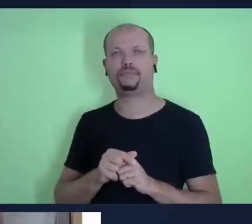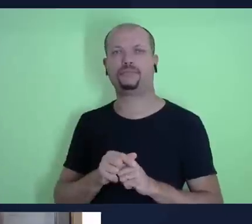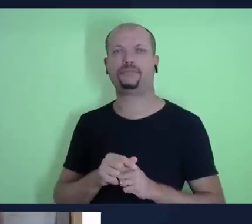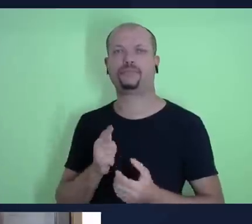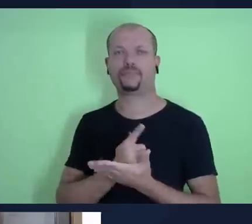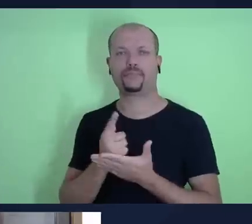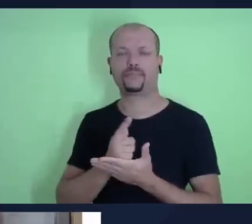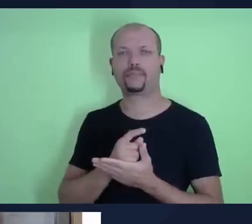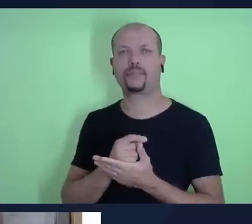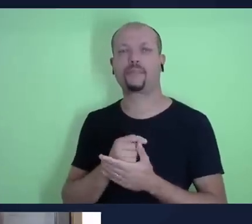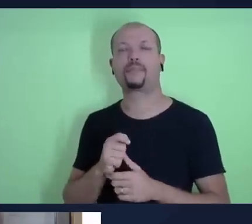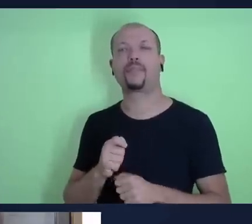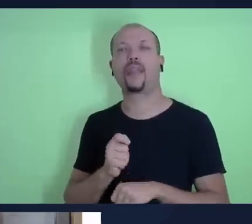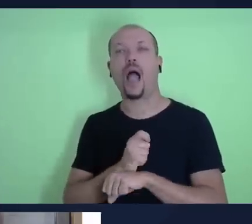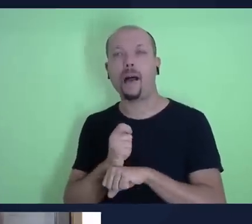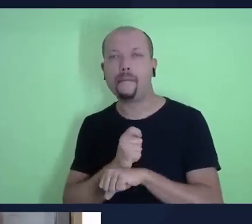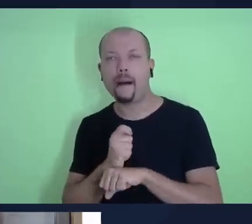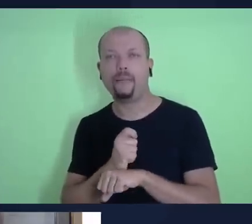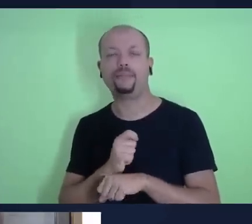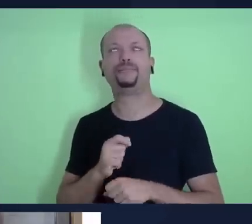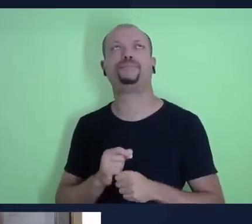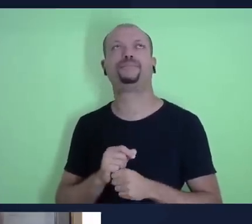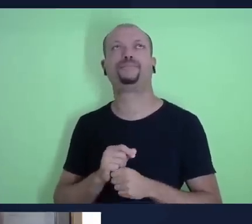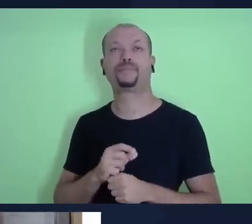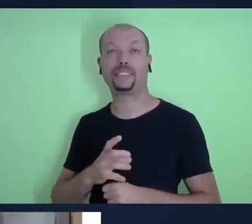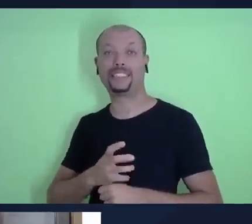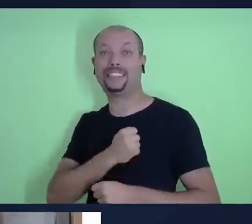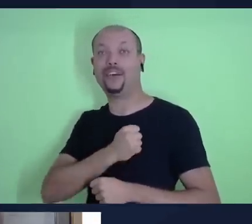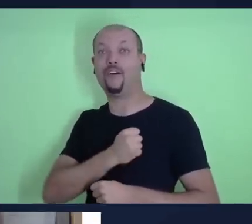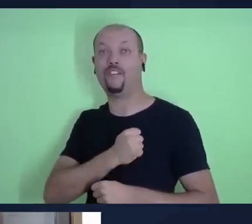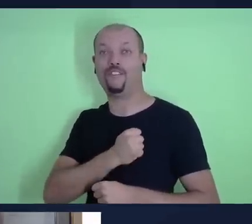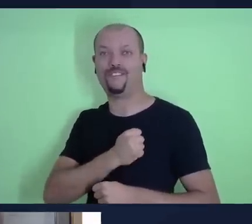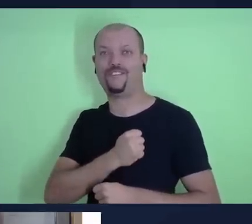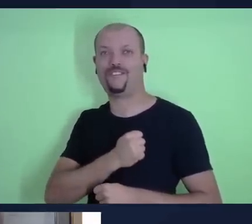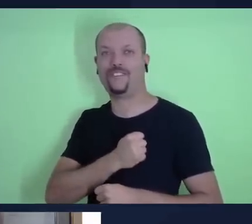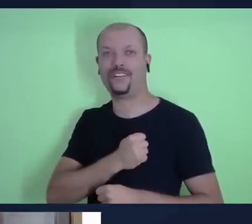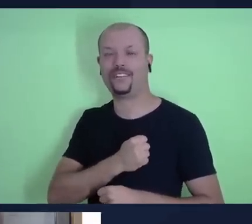Abraão foi salvar o sobrinho dele, Ló,